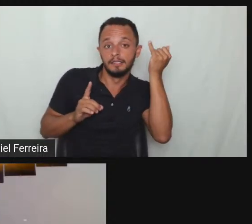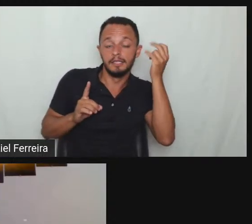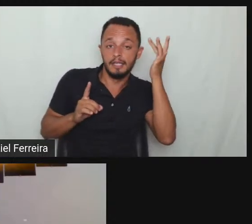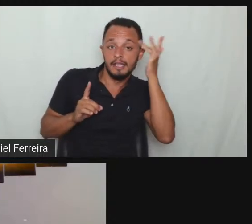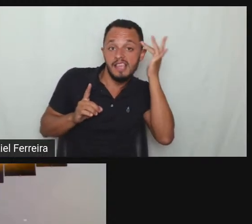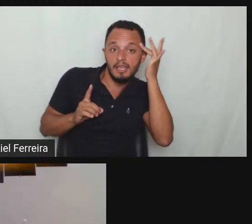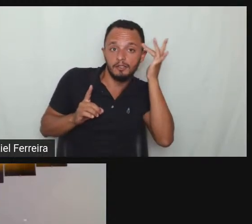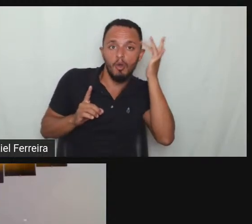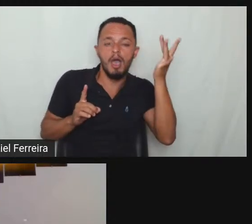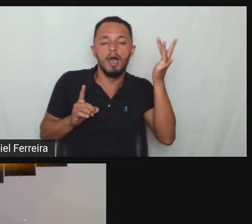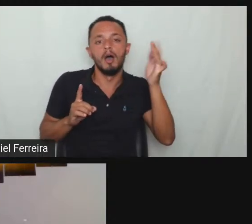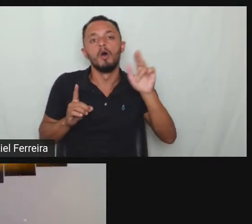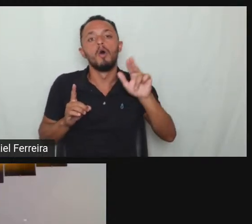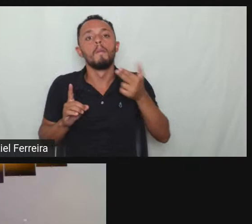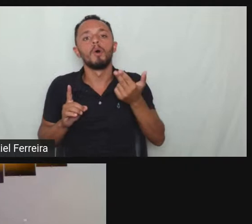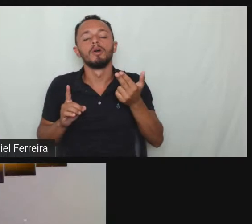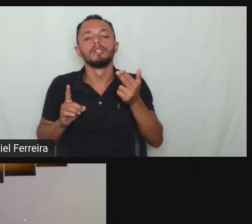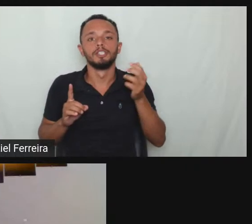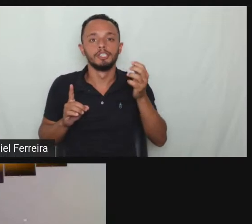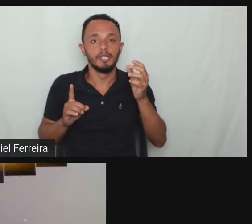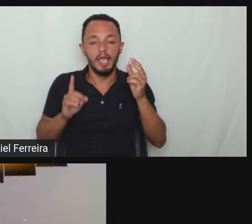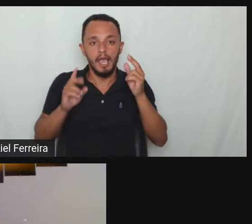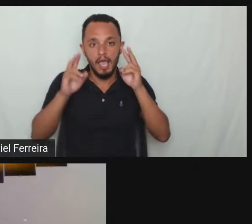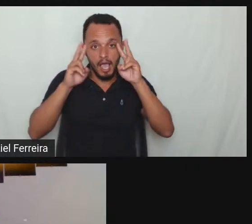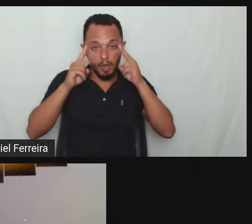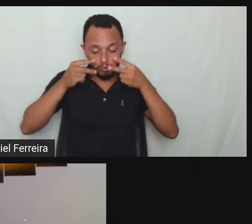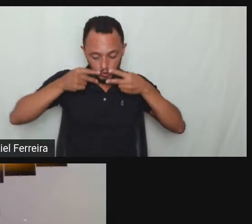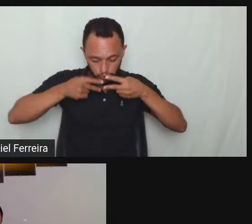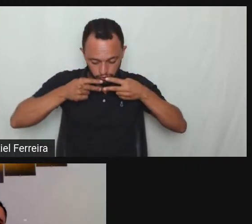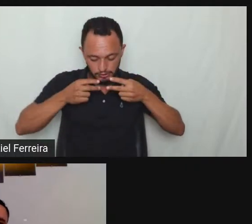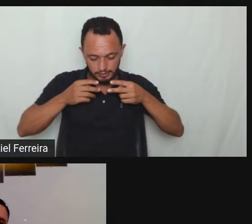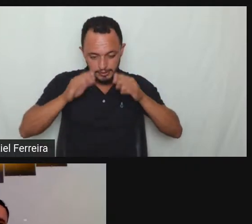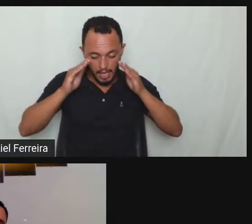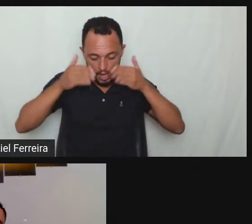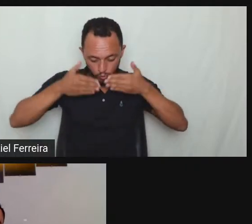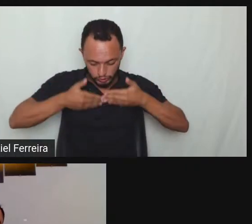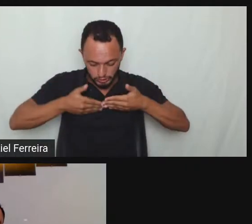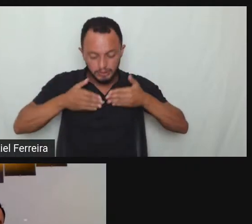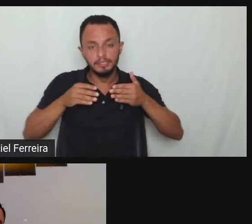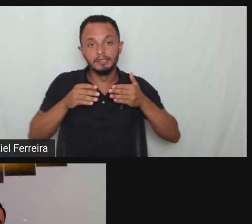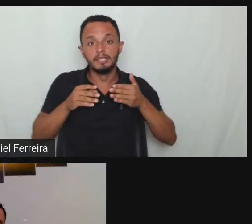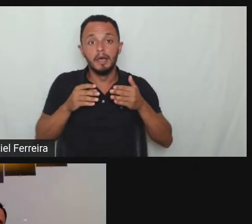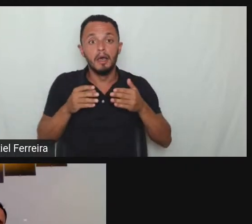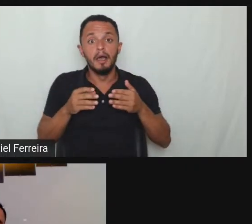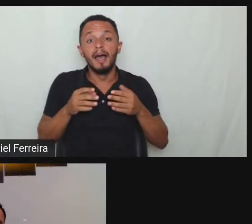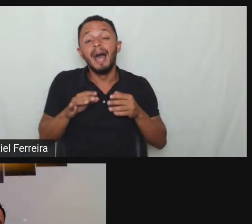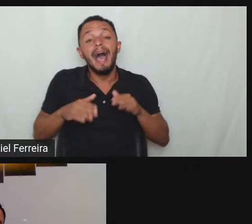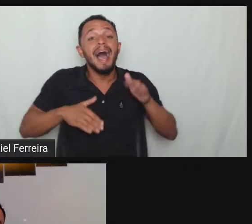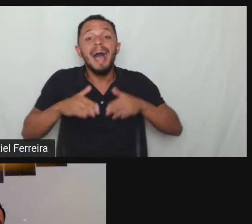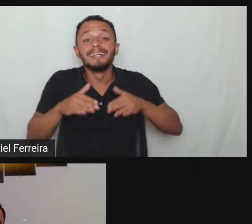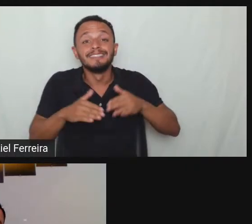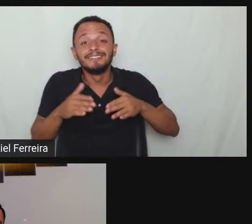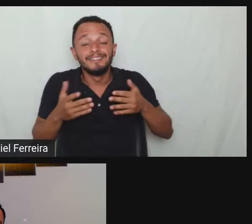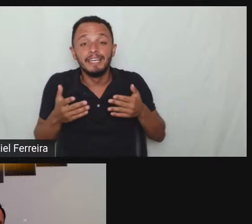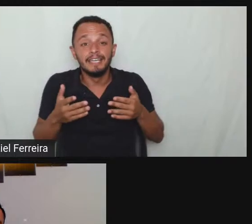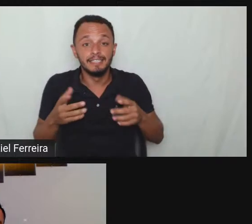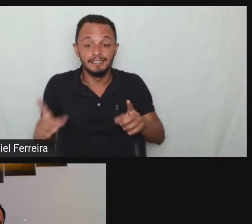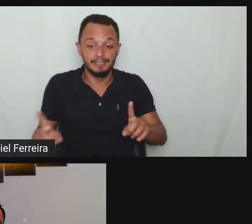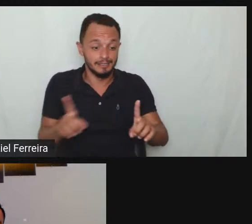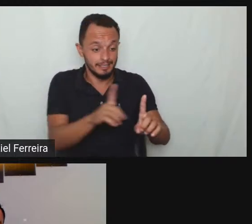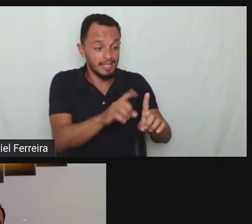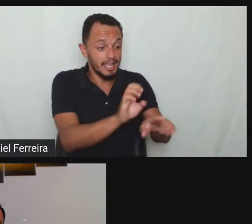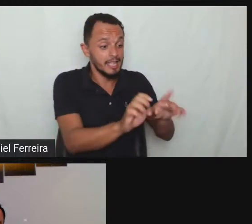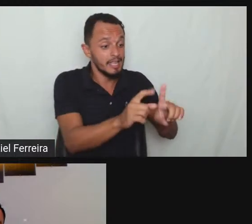precisa de uma adaptação do trabalho Marcelo e o empregador não começa é um autista que não pode trabalhar